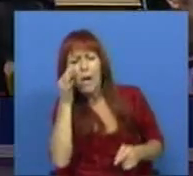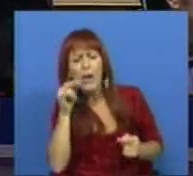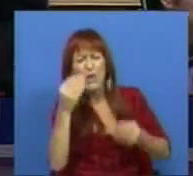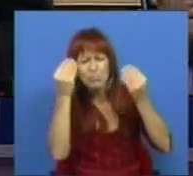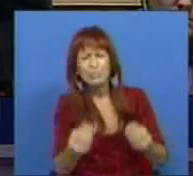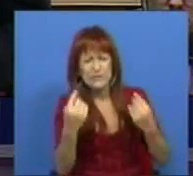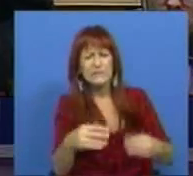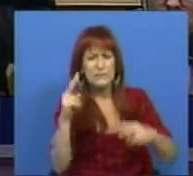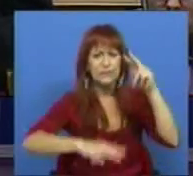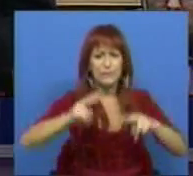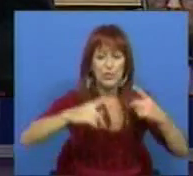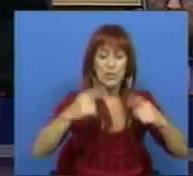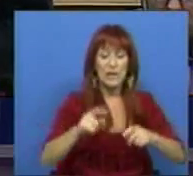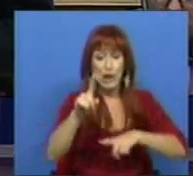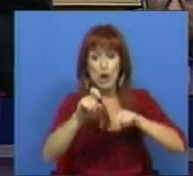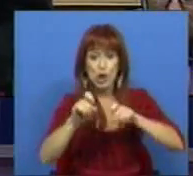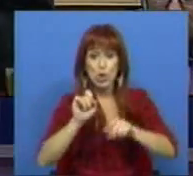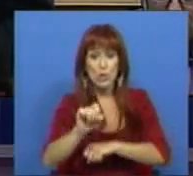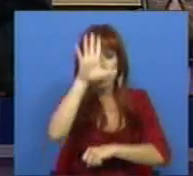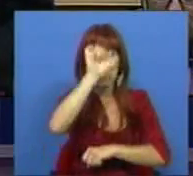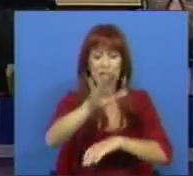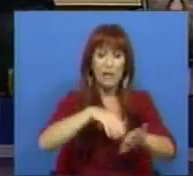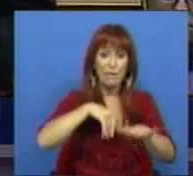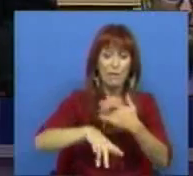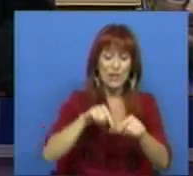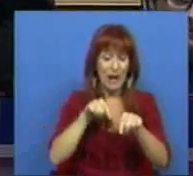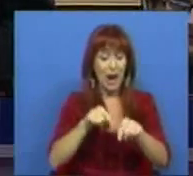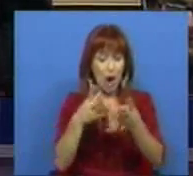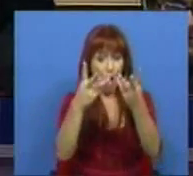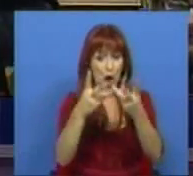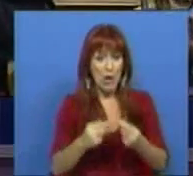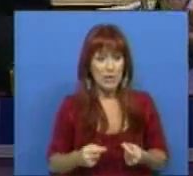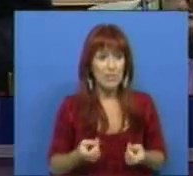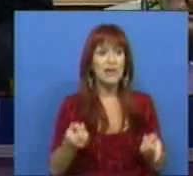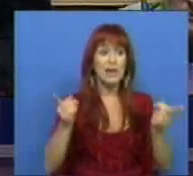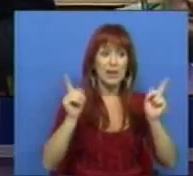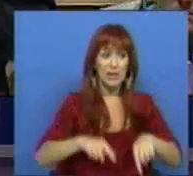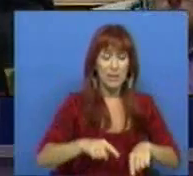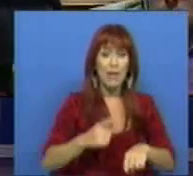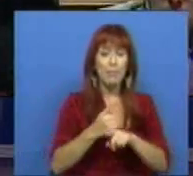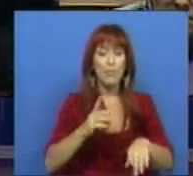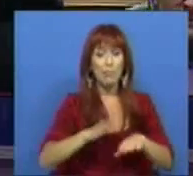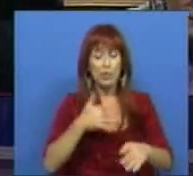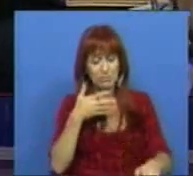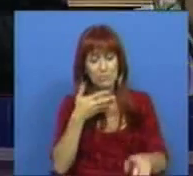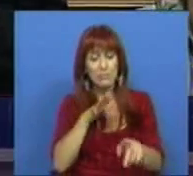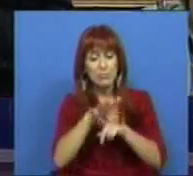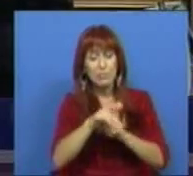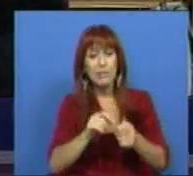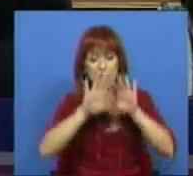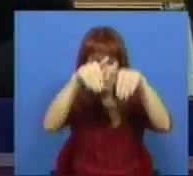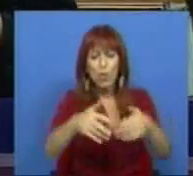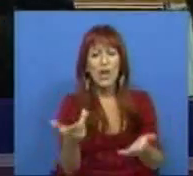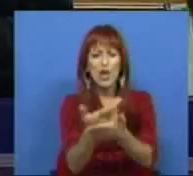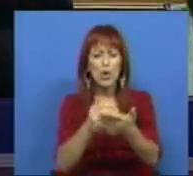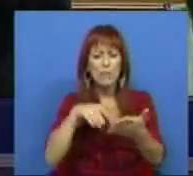injustiça fiscal das escolhas que o Governo fez neste orçamento. E também porque tem um impacto recessivo na